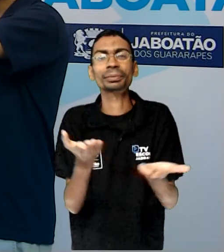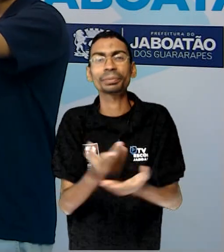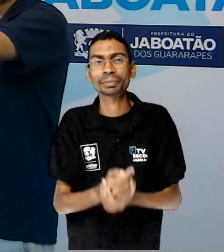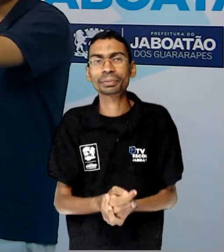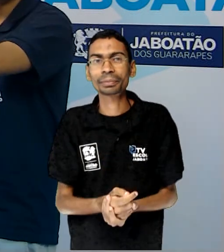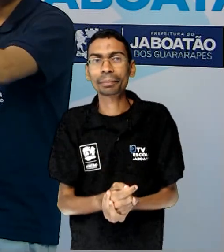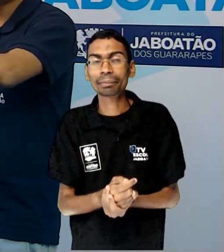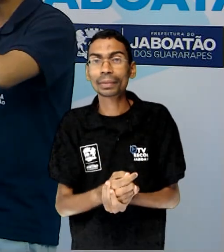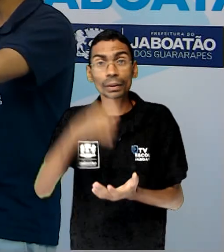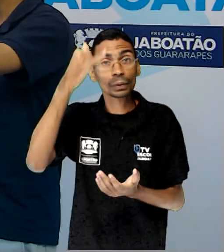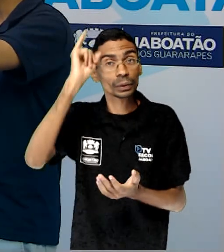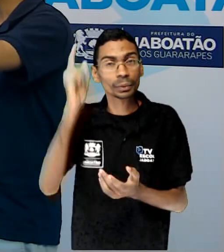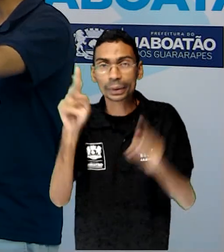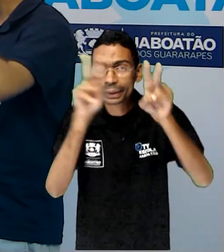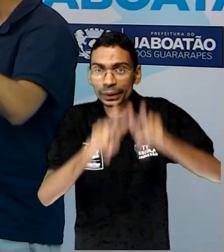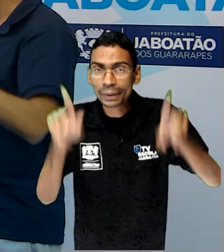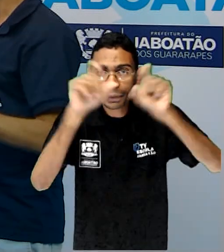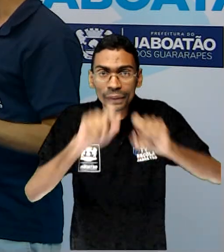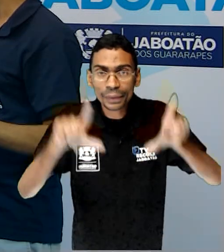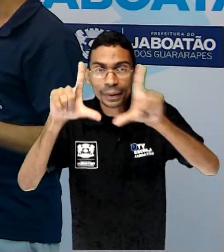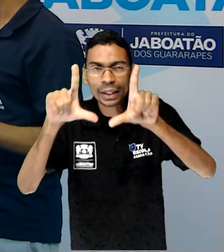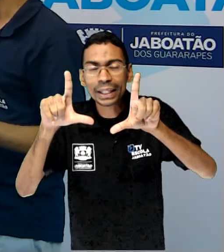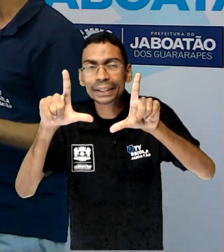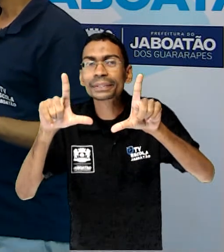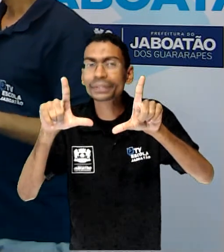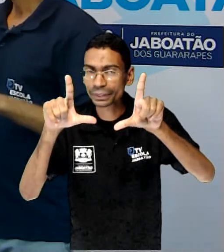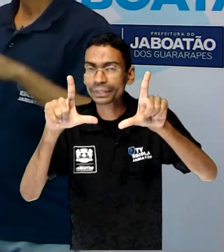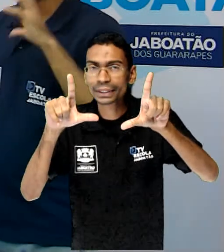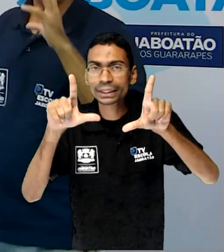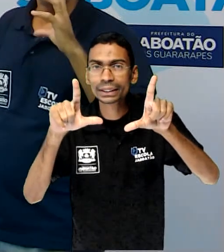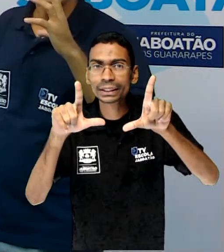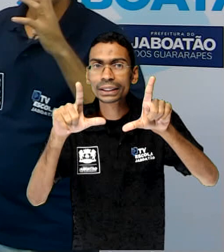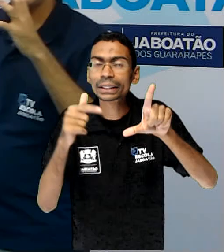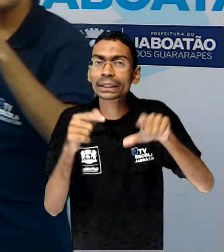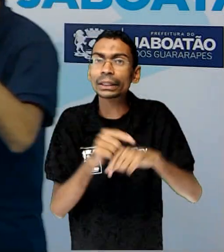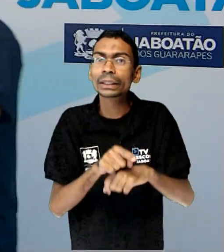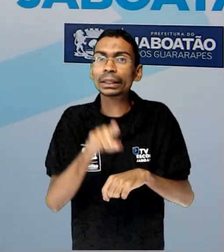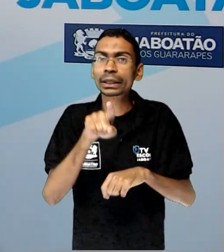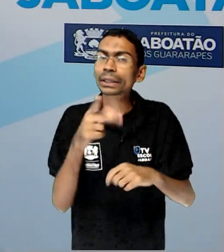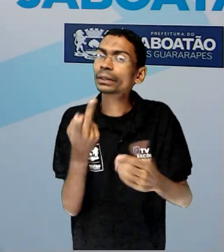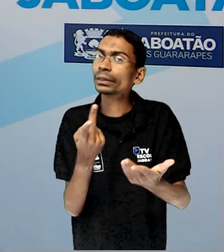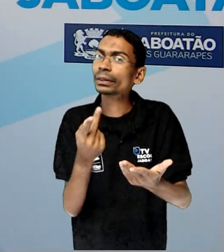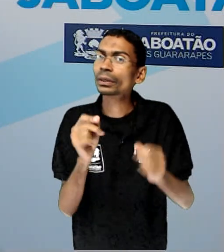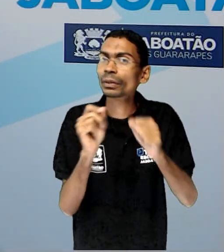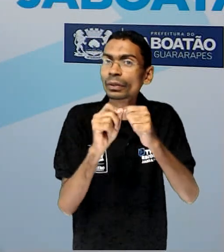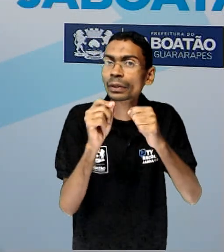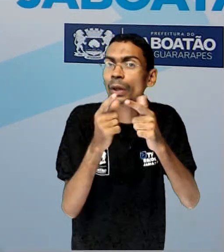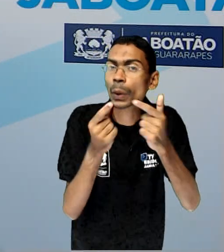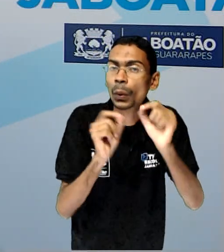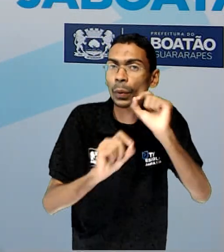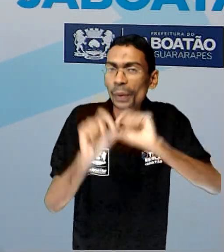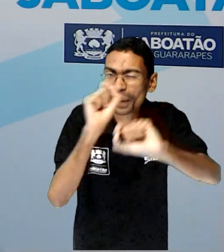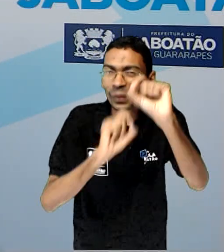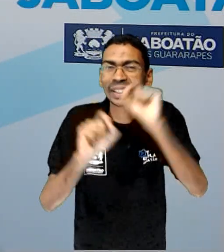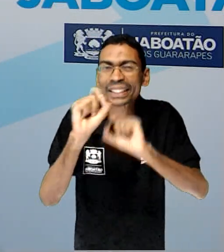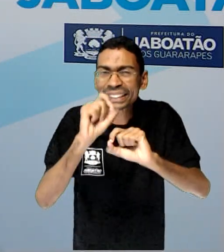Esses bois aí, né? Esse gado todo, gente, eles começaram a